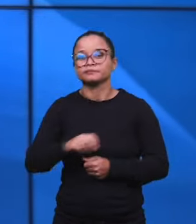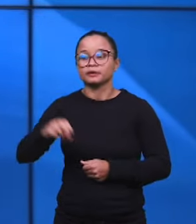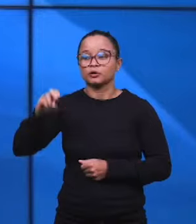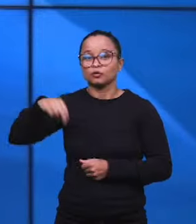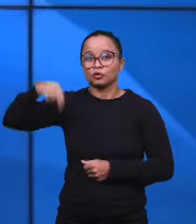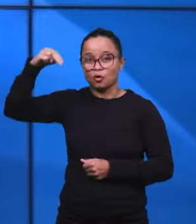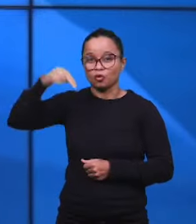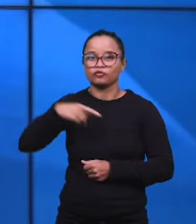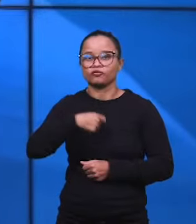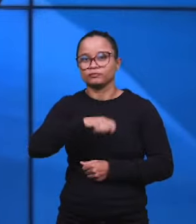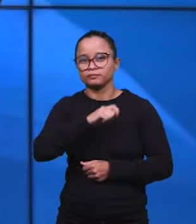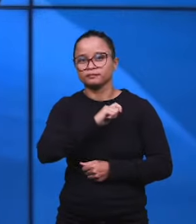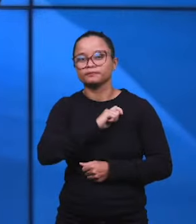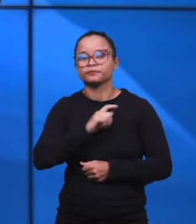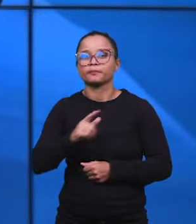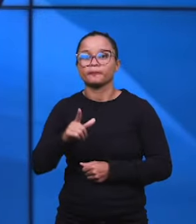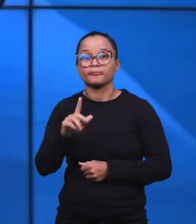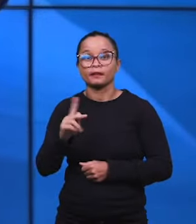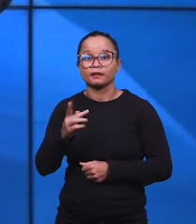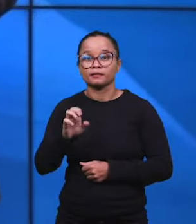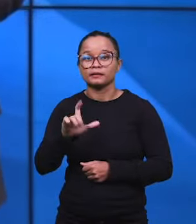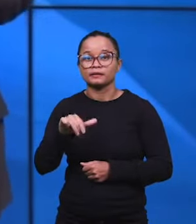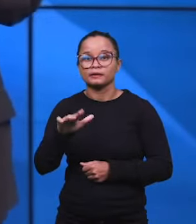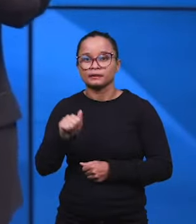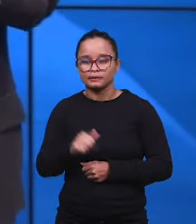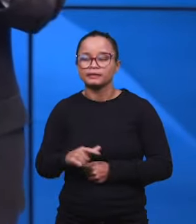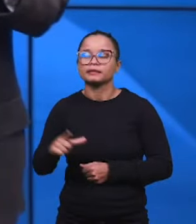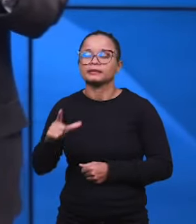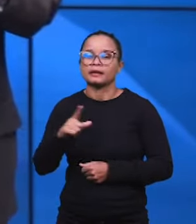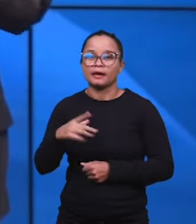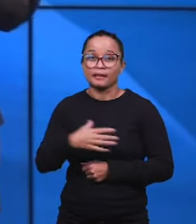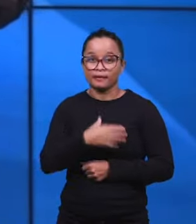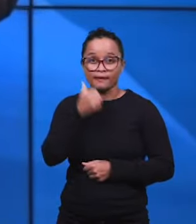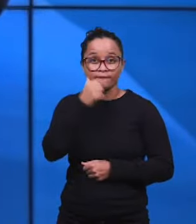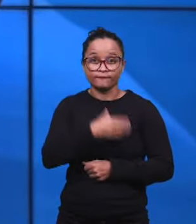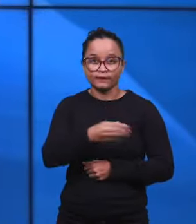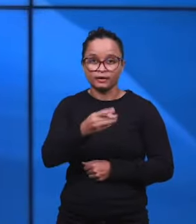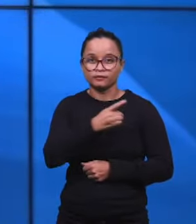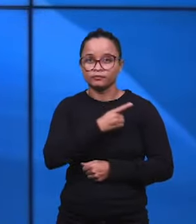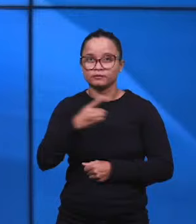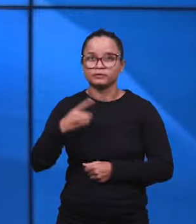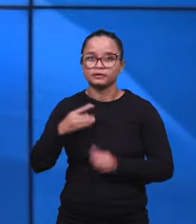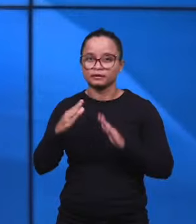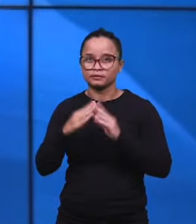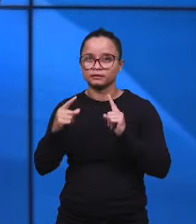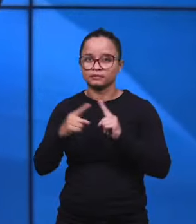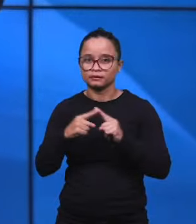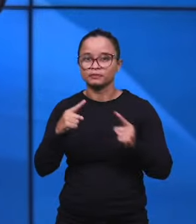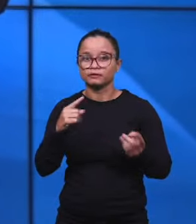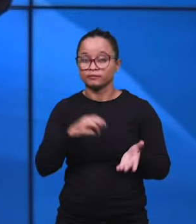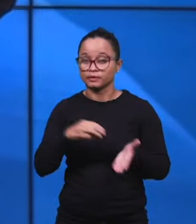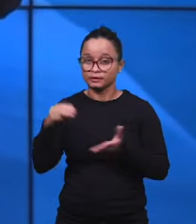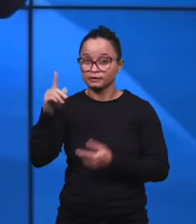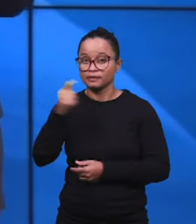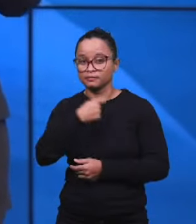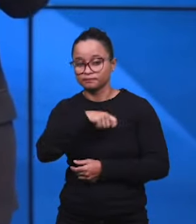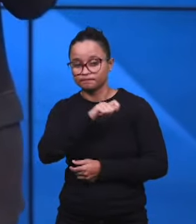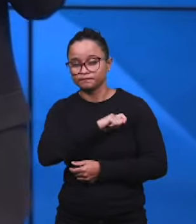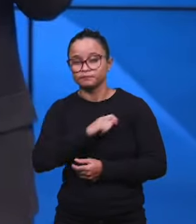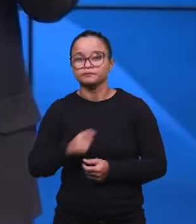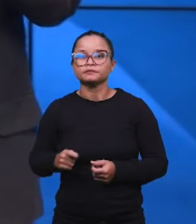E ali a Helena, que é filha de um diácono lá de Irún, a nossa igreja lá, a igreja que está maraná, está de Irún.